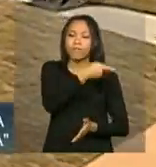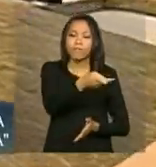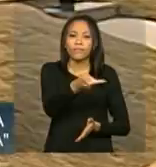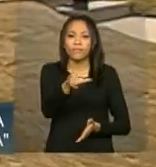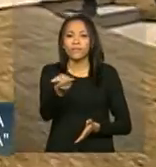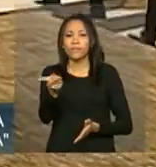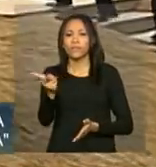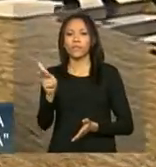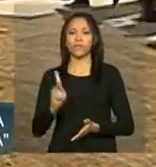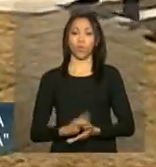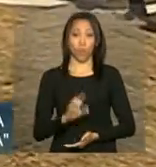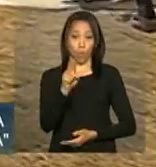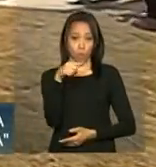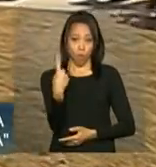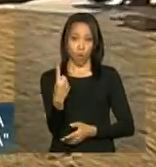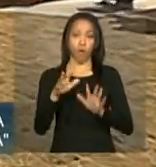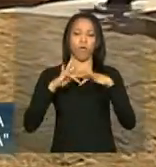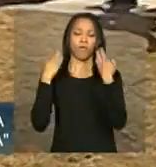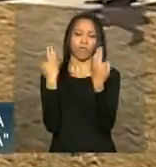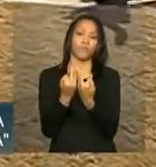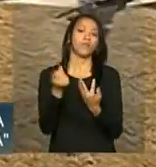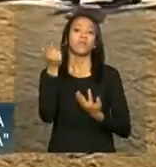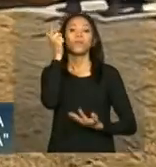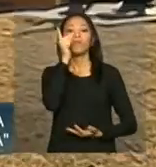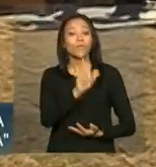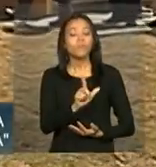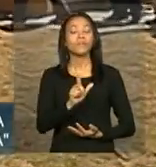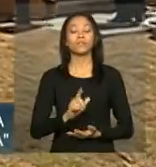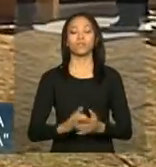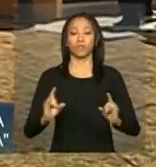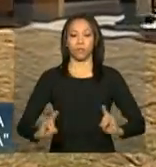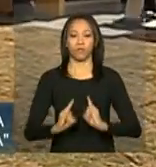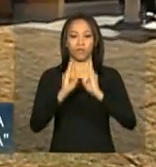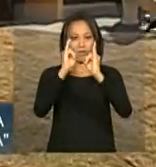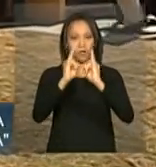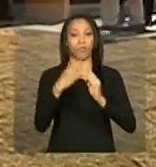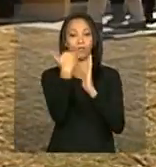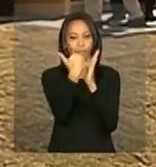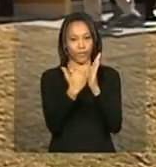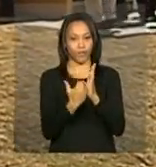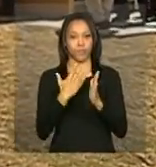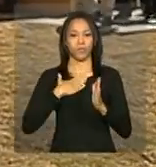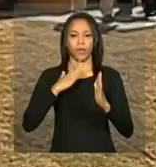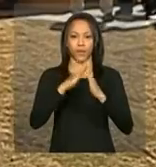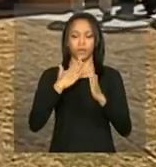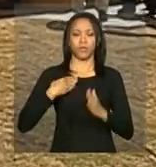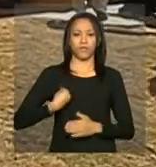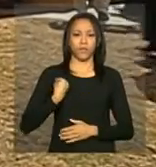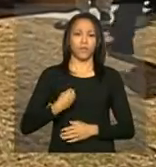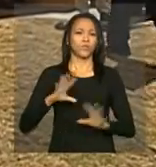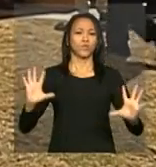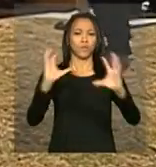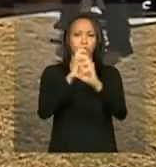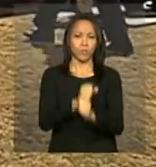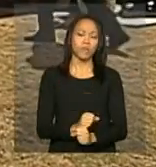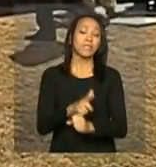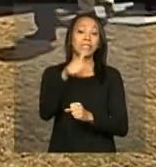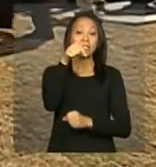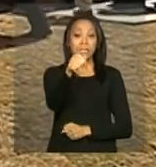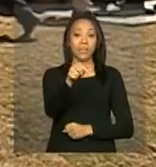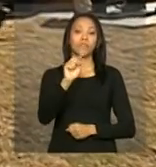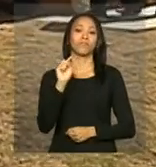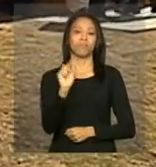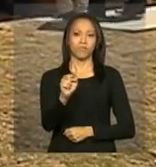uma das famílias beneficiadas pelo programa Minha Casa Minha Vida. Ao todo são 7 mil famílias